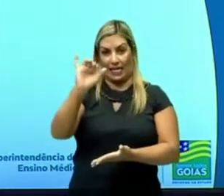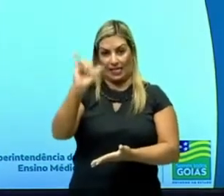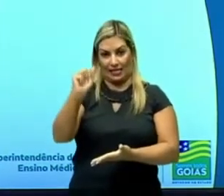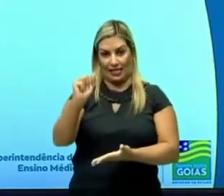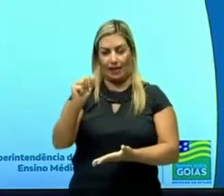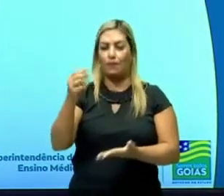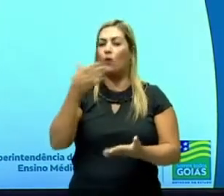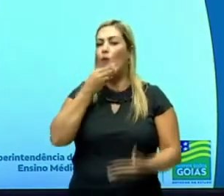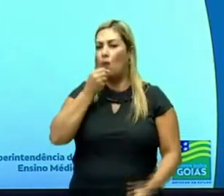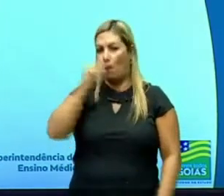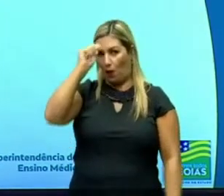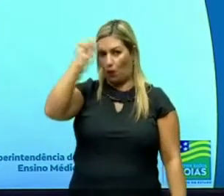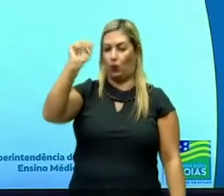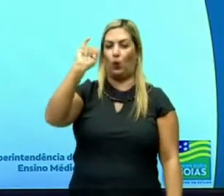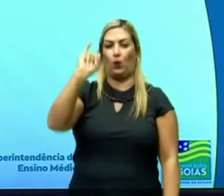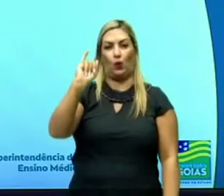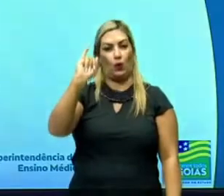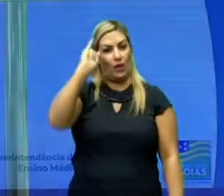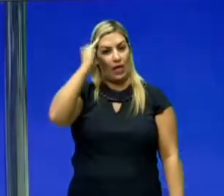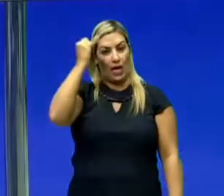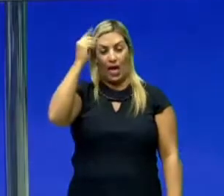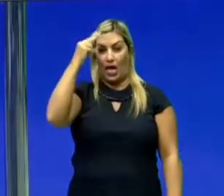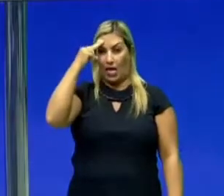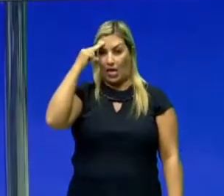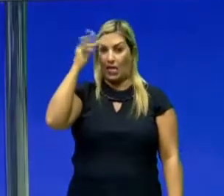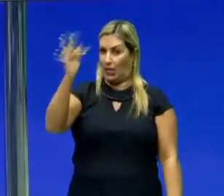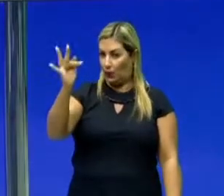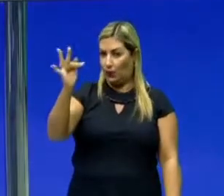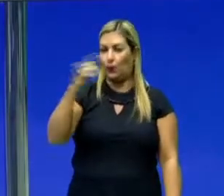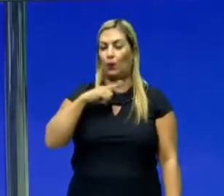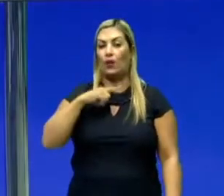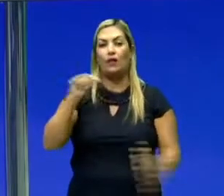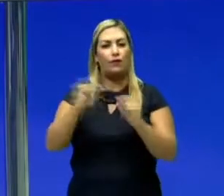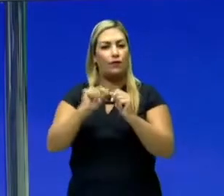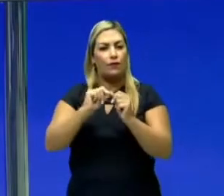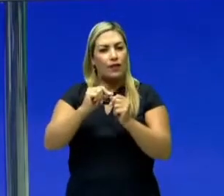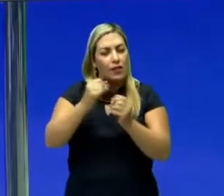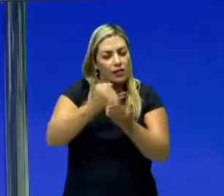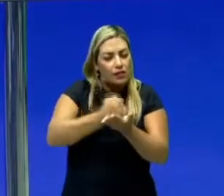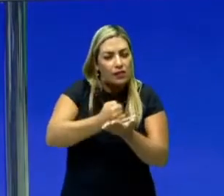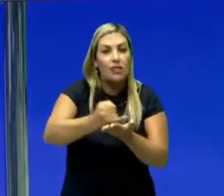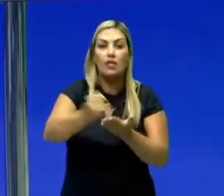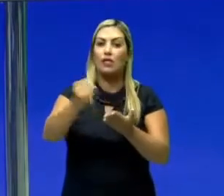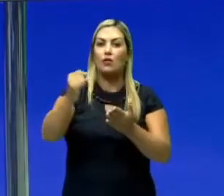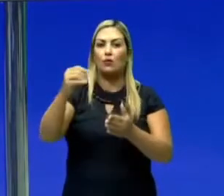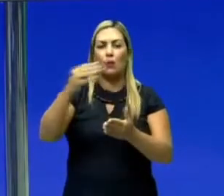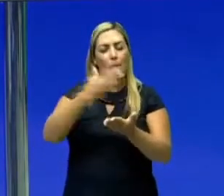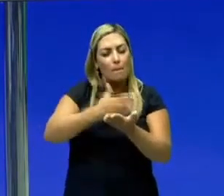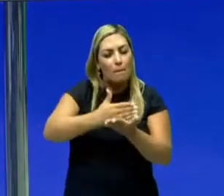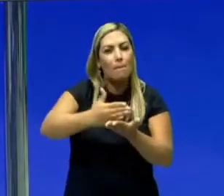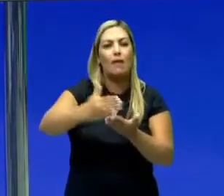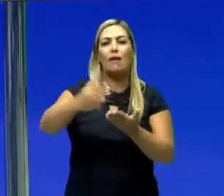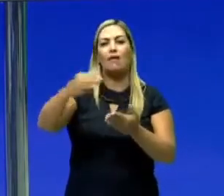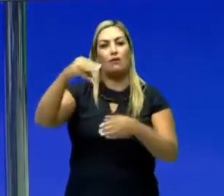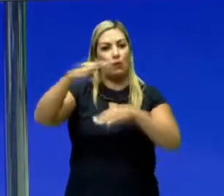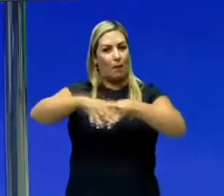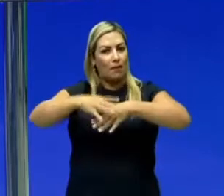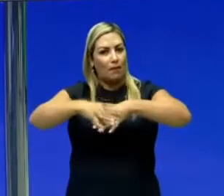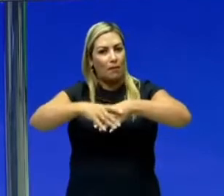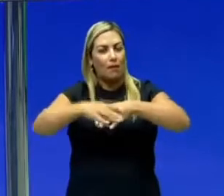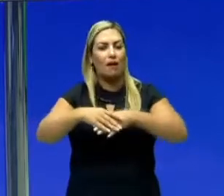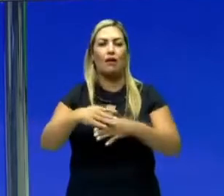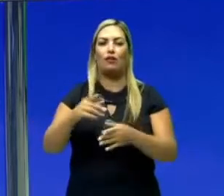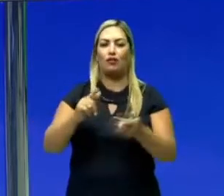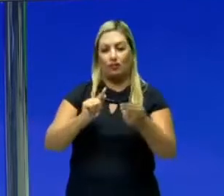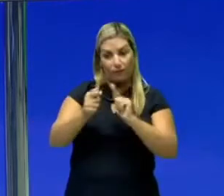fez o seu primeiro volume, a sua primeira edição sobre os princípios matemáticos da filosofia natural, que era assim conhecida a